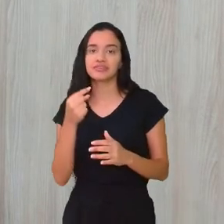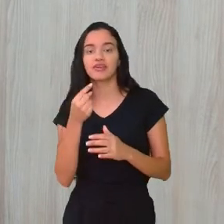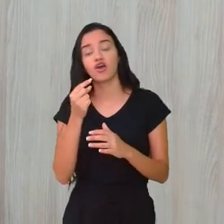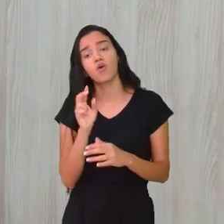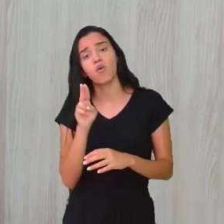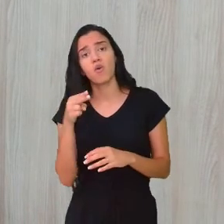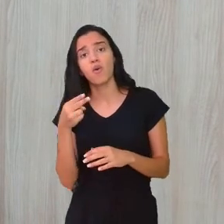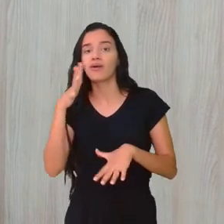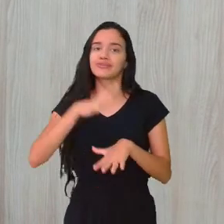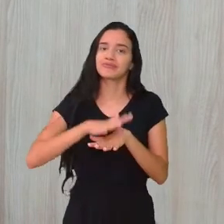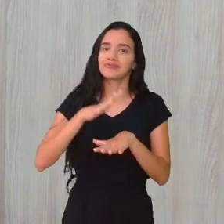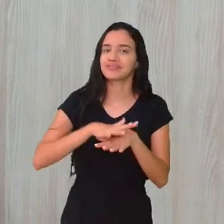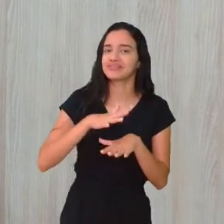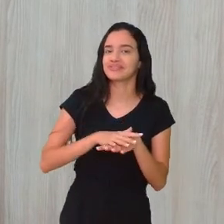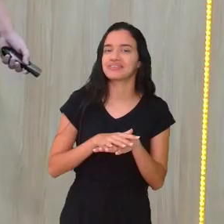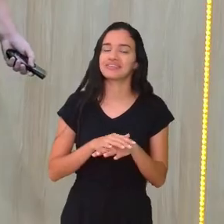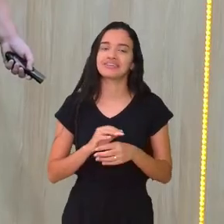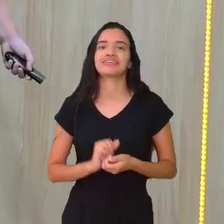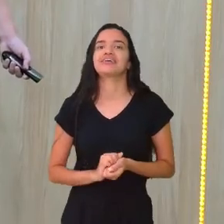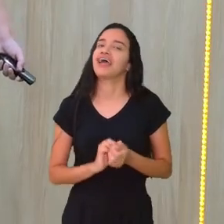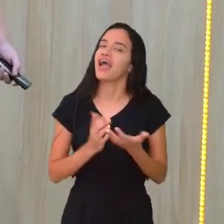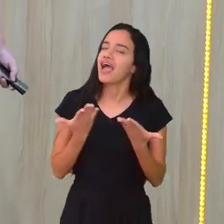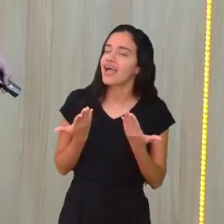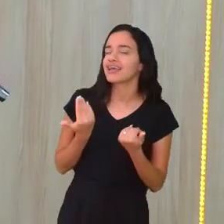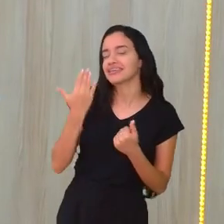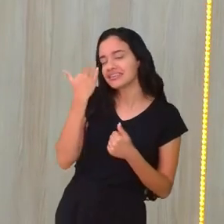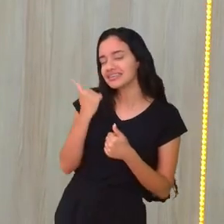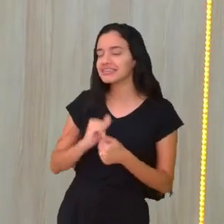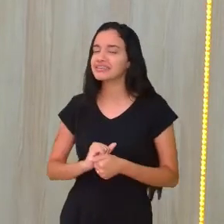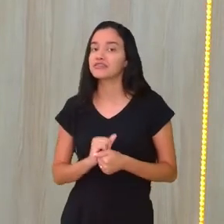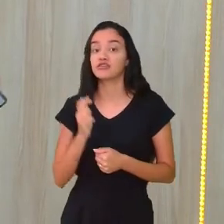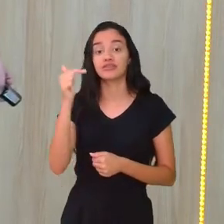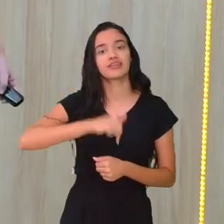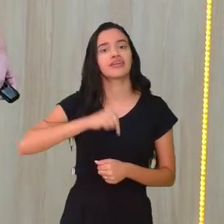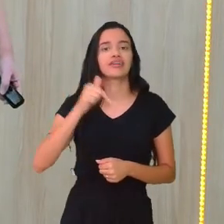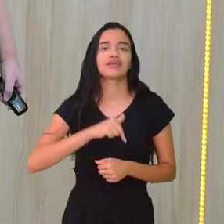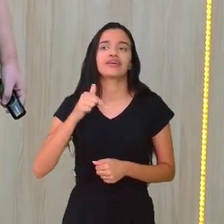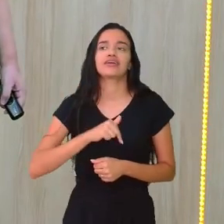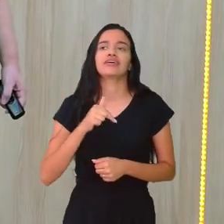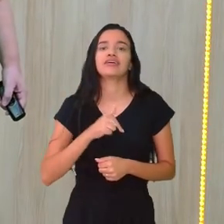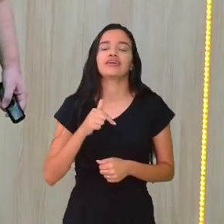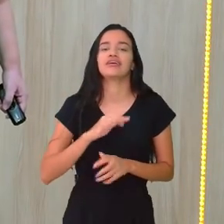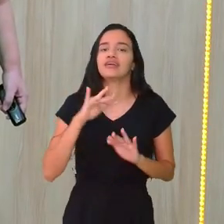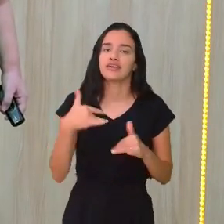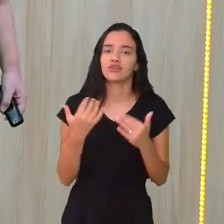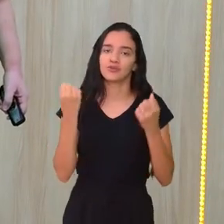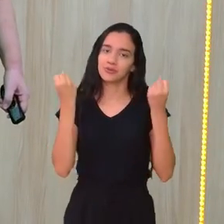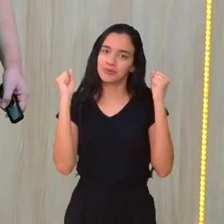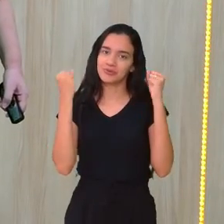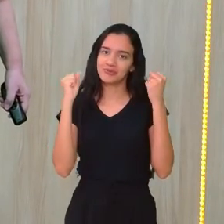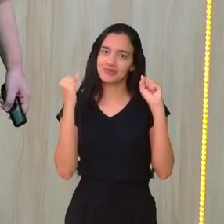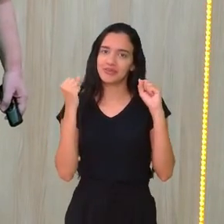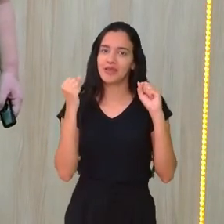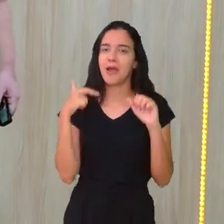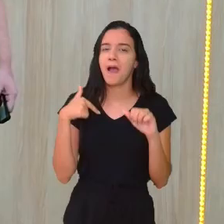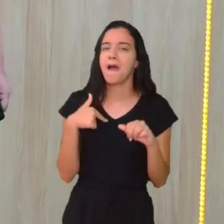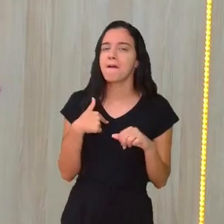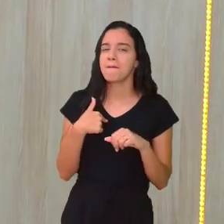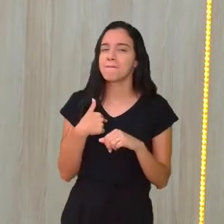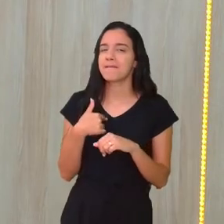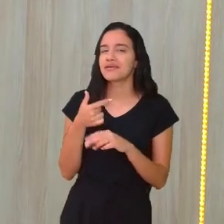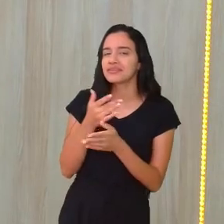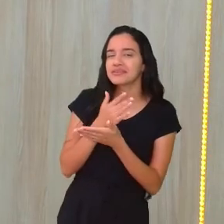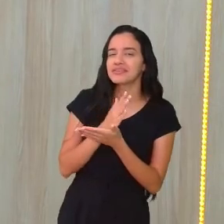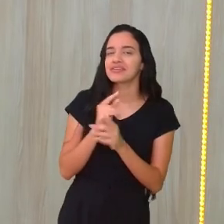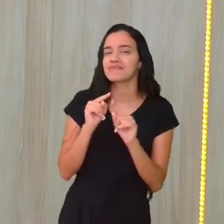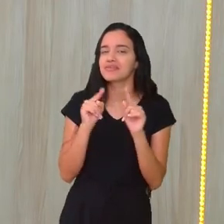ou de matemática, quem sabe? Quem sabe? Estarei aqui, eu não sou muito assim de educação física não, mas deveria ser, vou